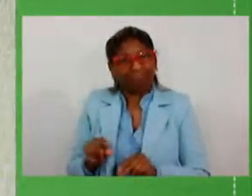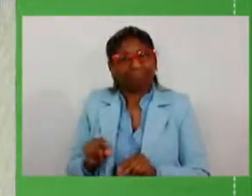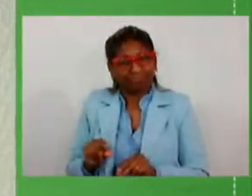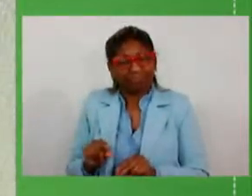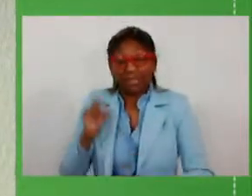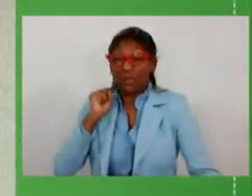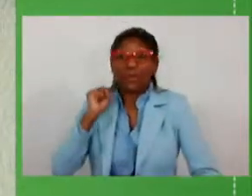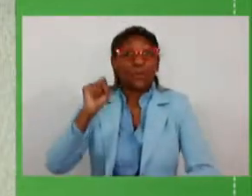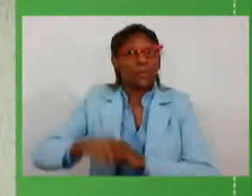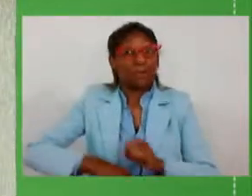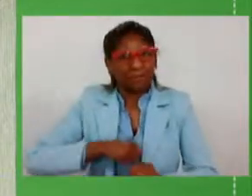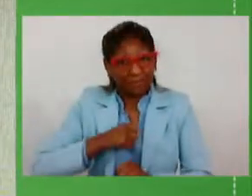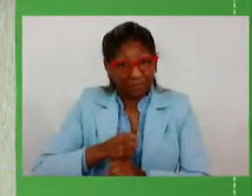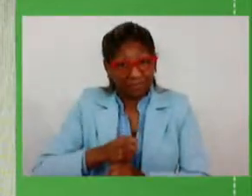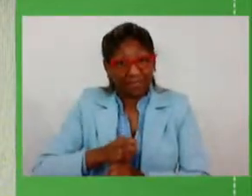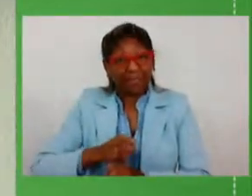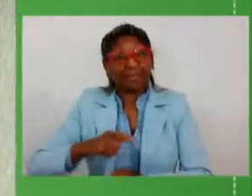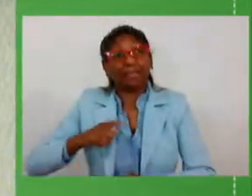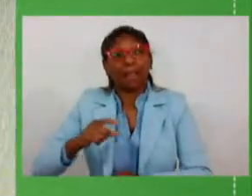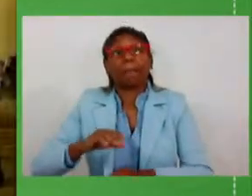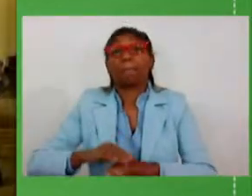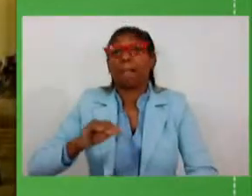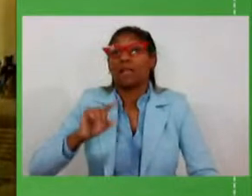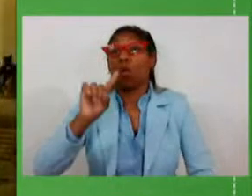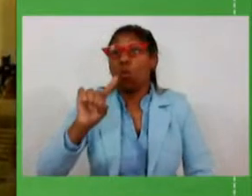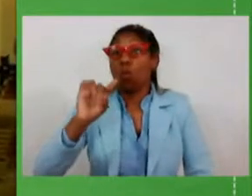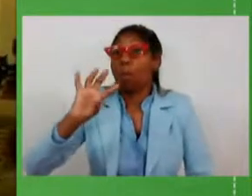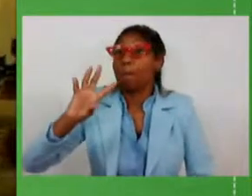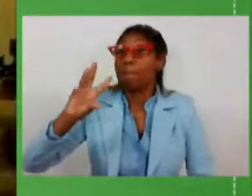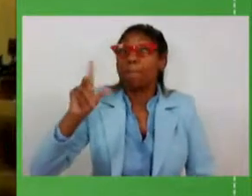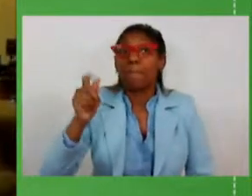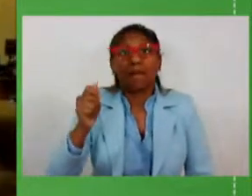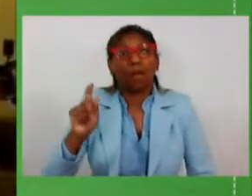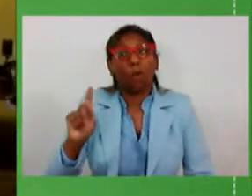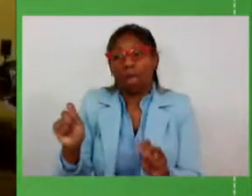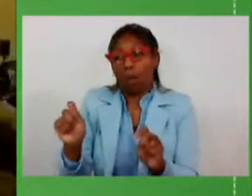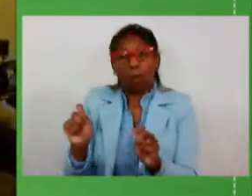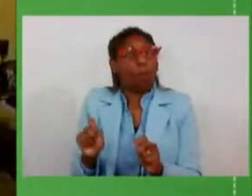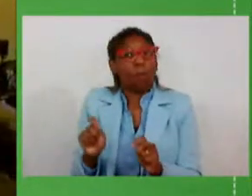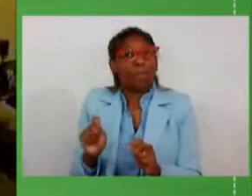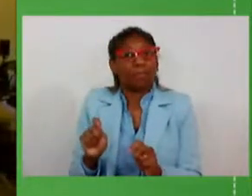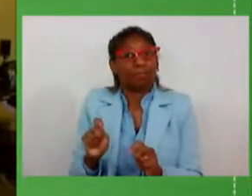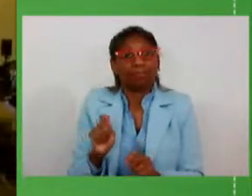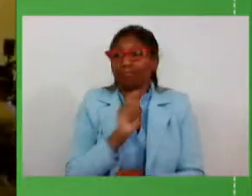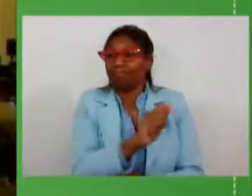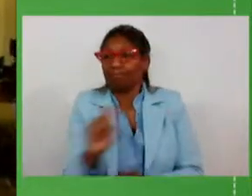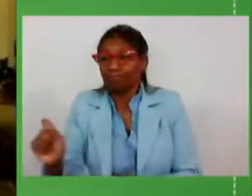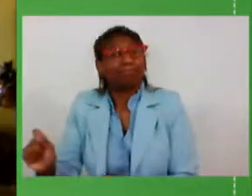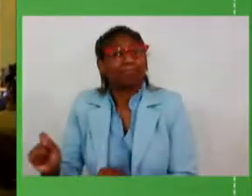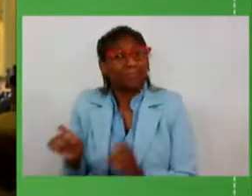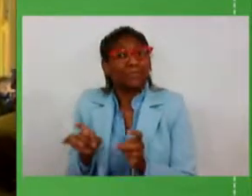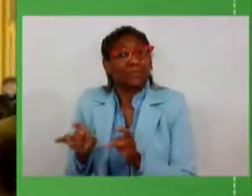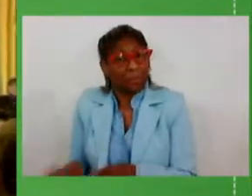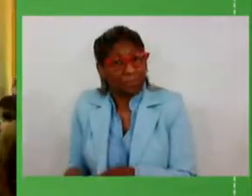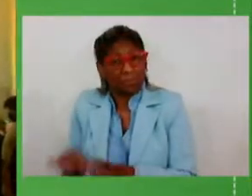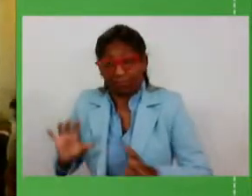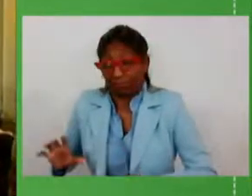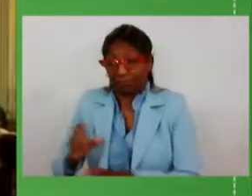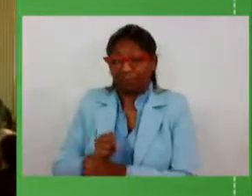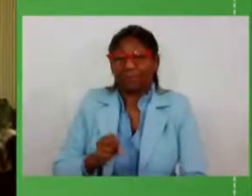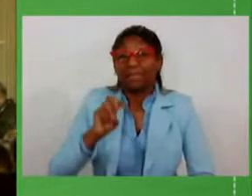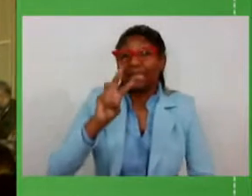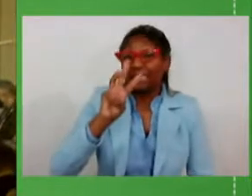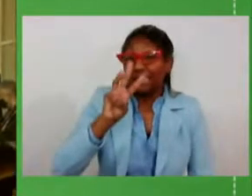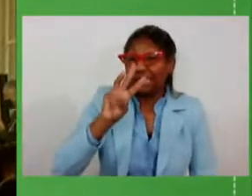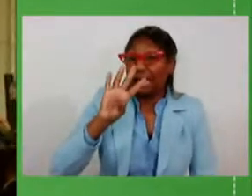ano, nós vamos ter mais de um bilhão de reais de economia na folha de pagamento. São cerca de 3 bilhões de reais, pensando em